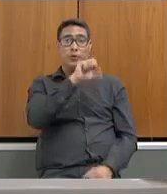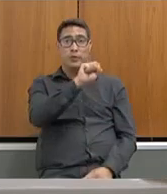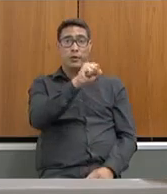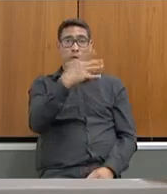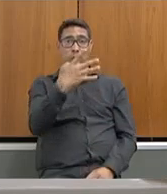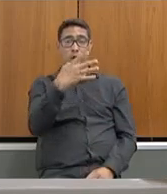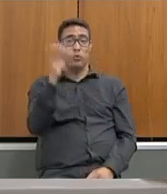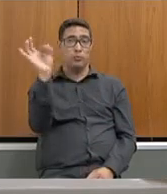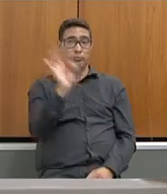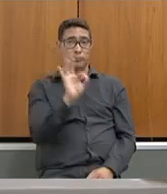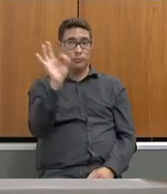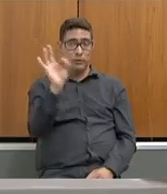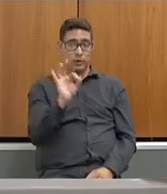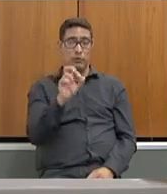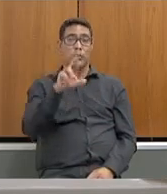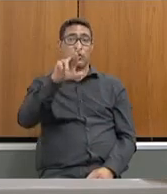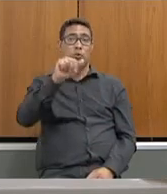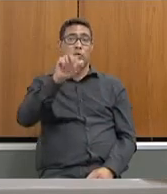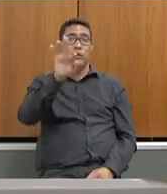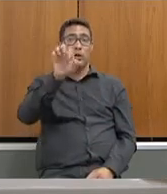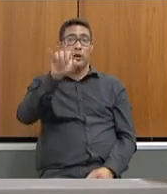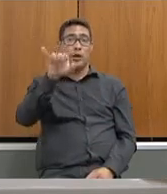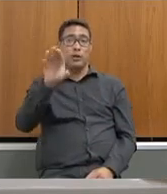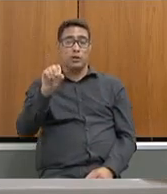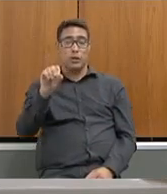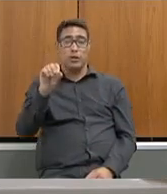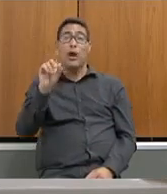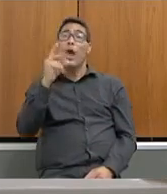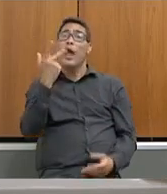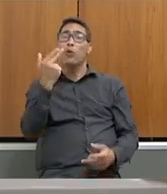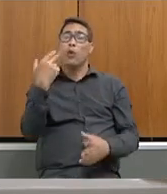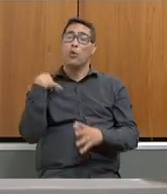Então, o rateio, ele acontece como uma complementação.